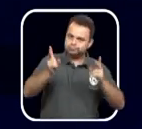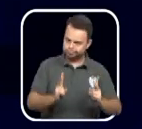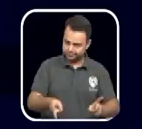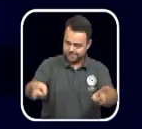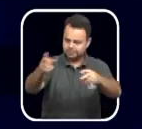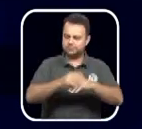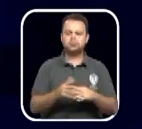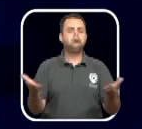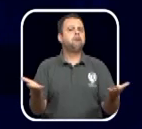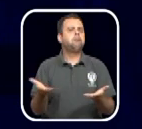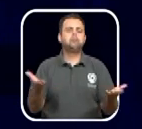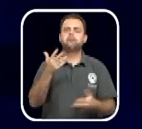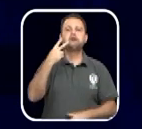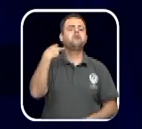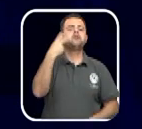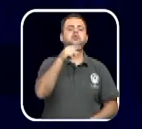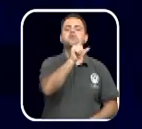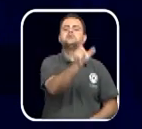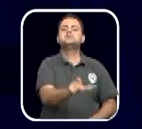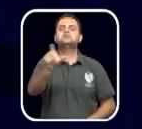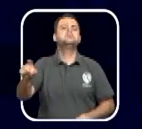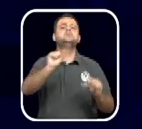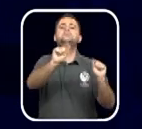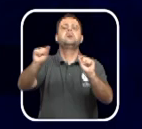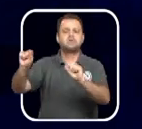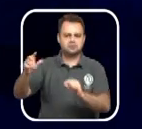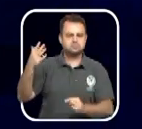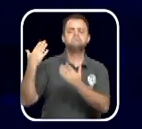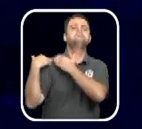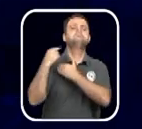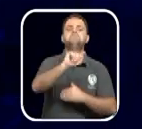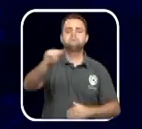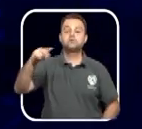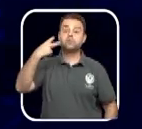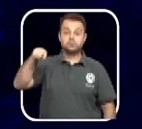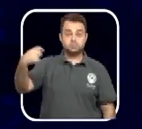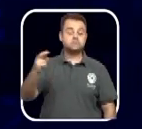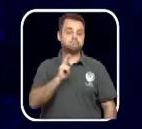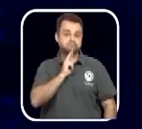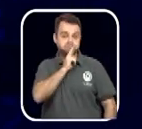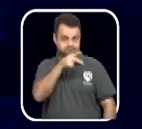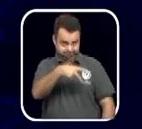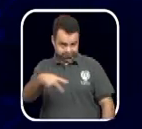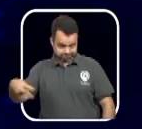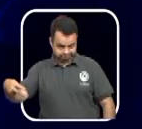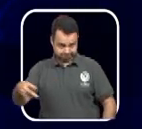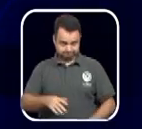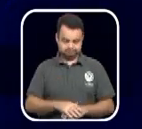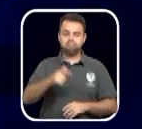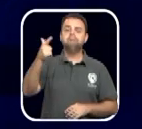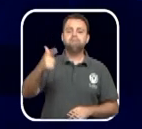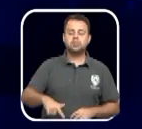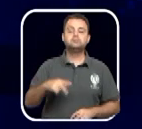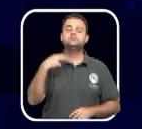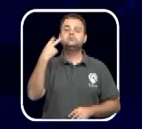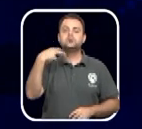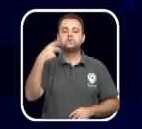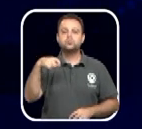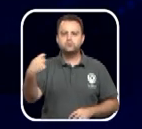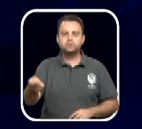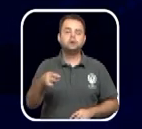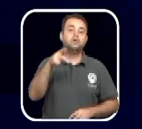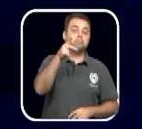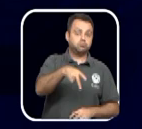Atualmente, a Comissão tem a seguinte formação. O vereador Robson Risse é o presidente. Os membros são os